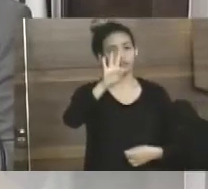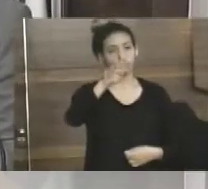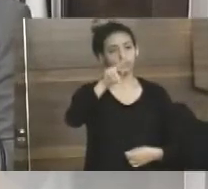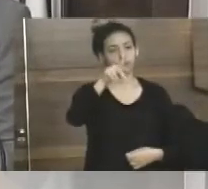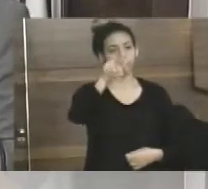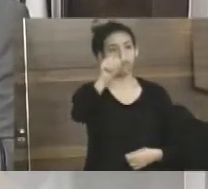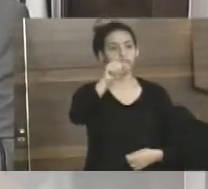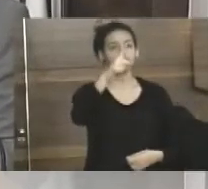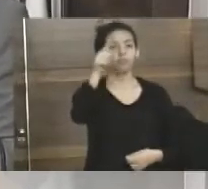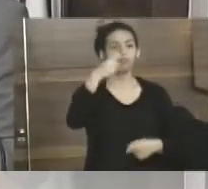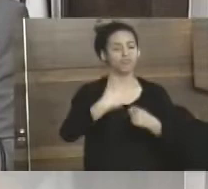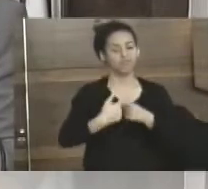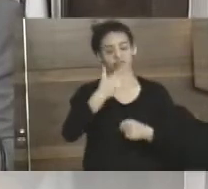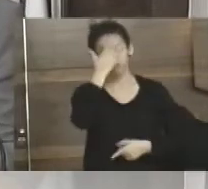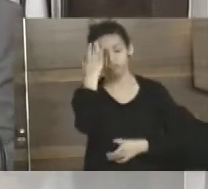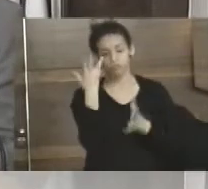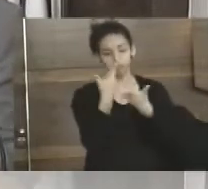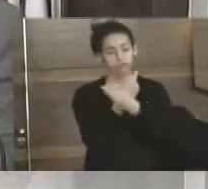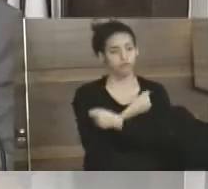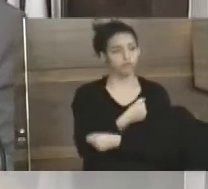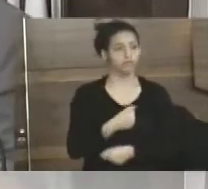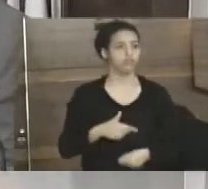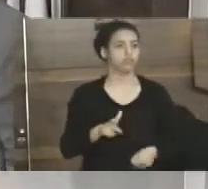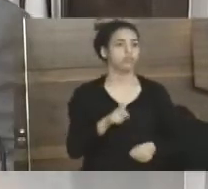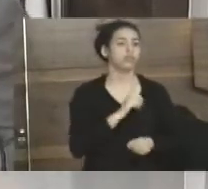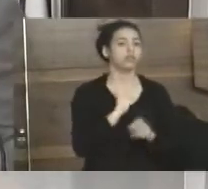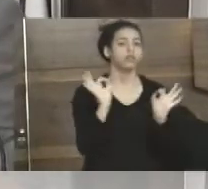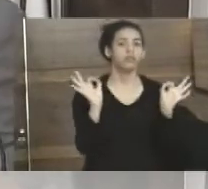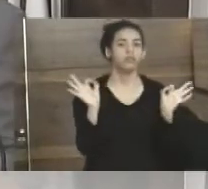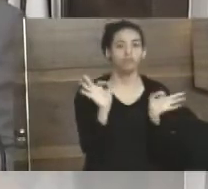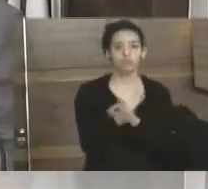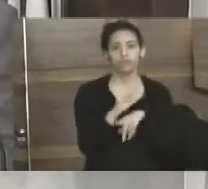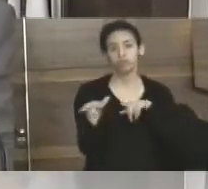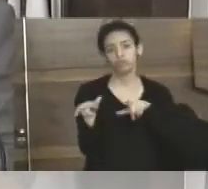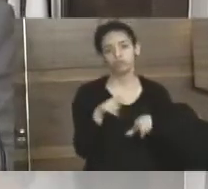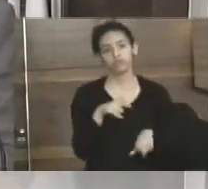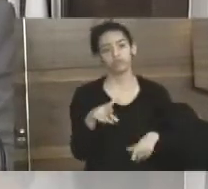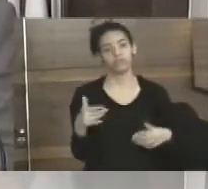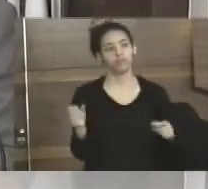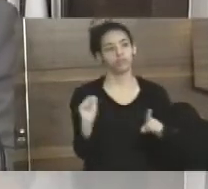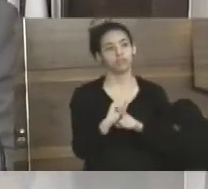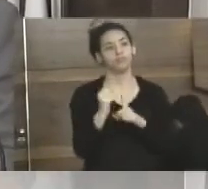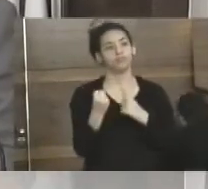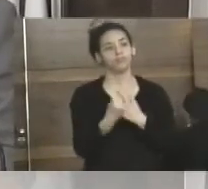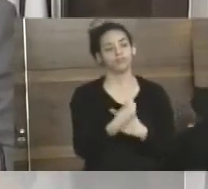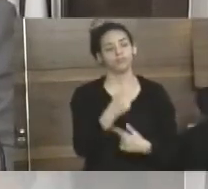que é uma pessoa maravilhosa e exerce um excelente serviço à nossa sociedade.